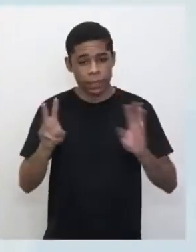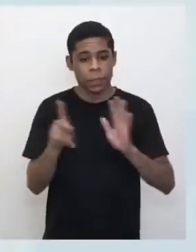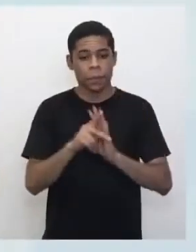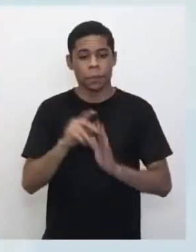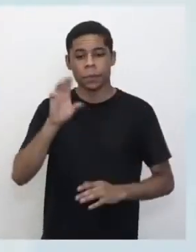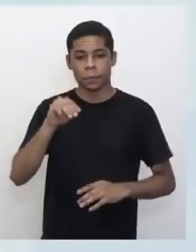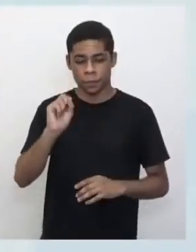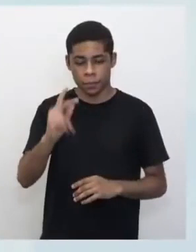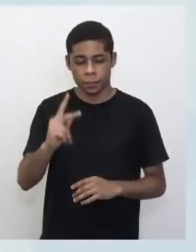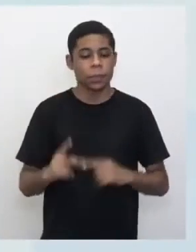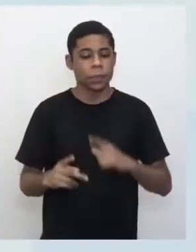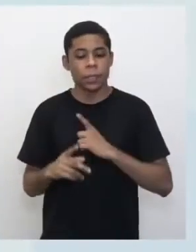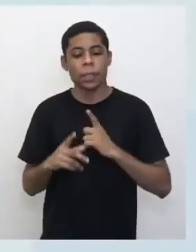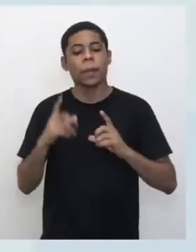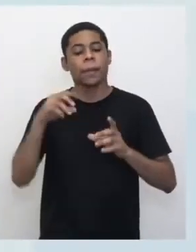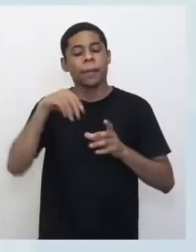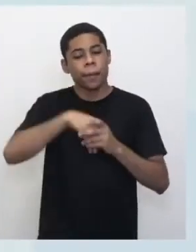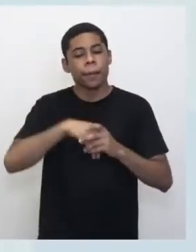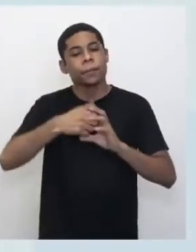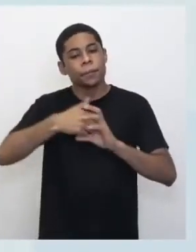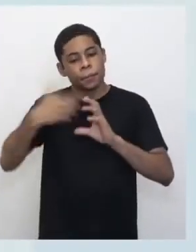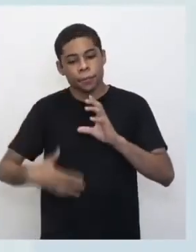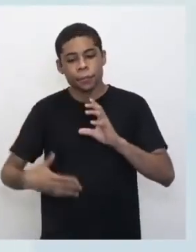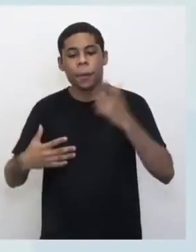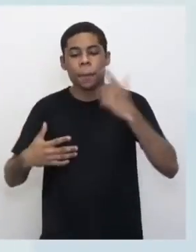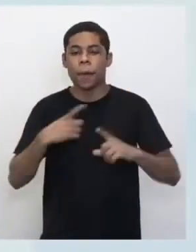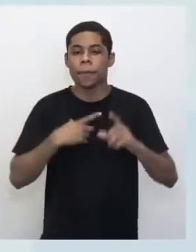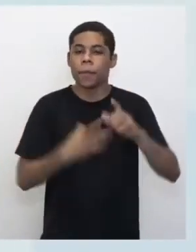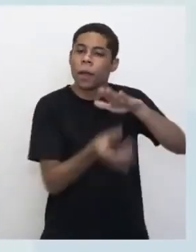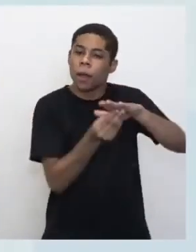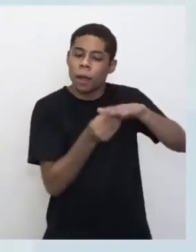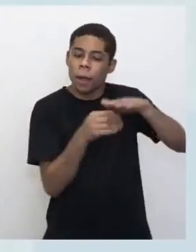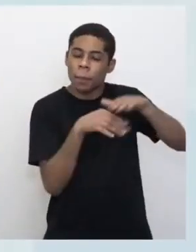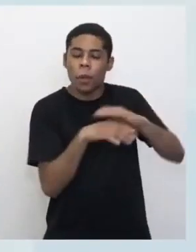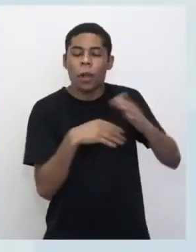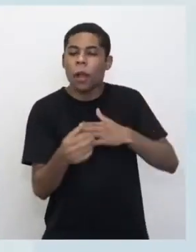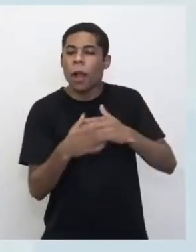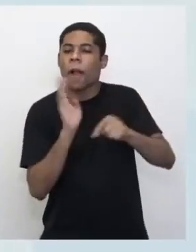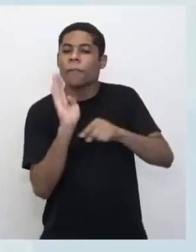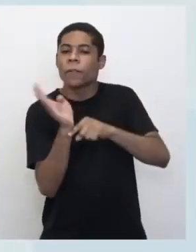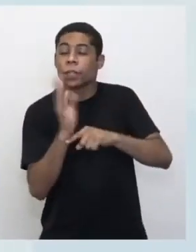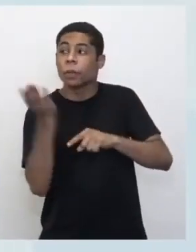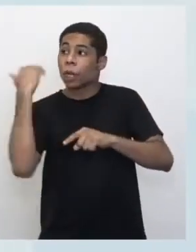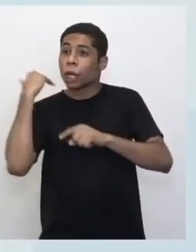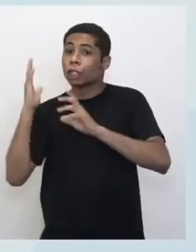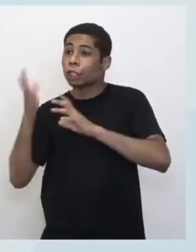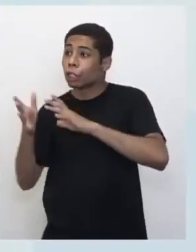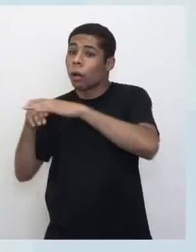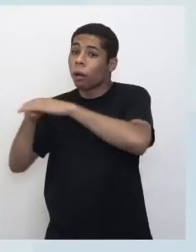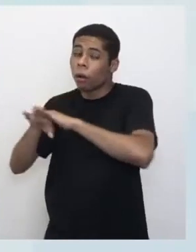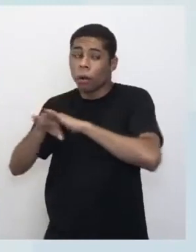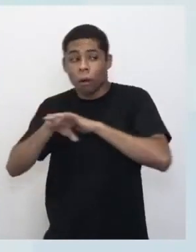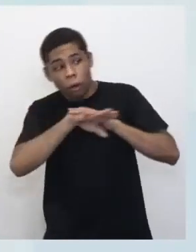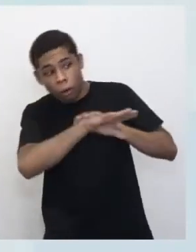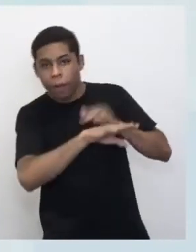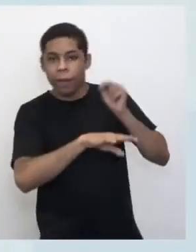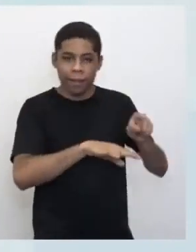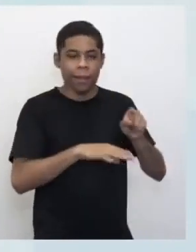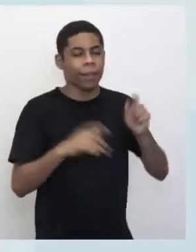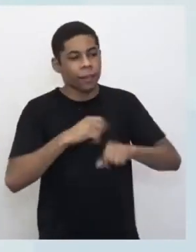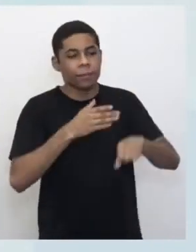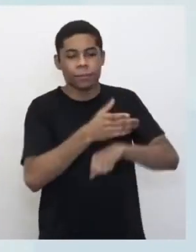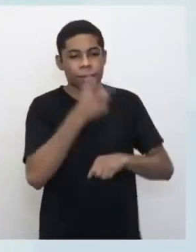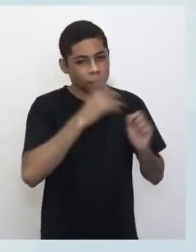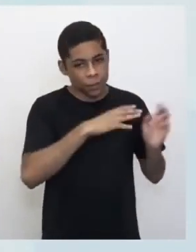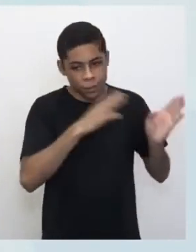Mídias, onde a gente tem os conteúdos integrados, o repositório, que você pode ter acesso a qualquer aula que já foi transmitida do Centro de Mídias, né, e muitas